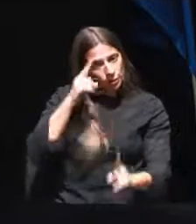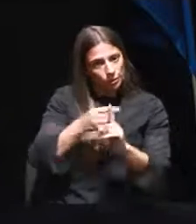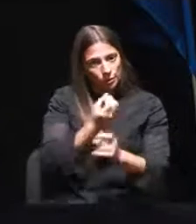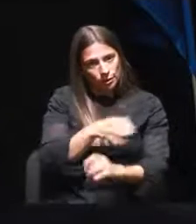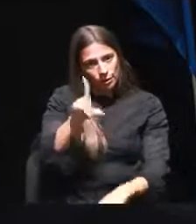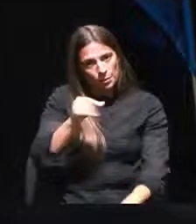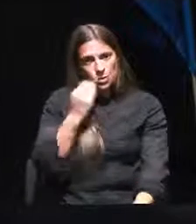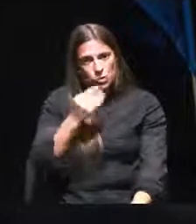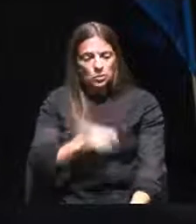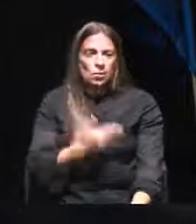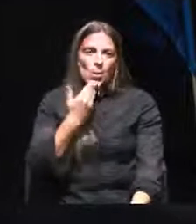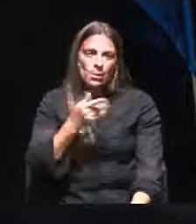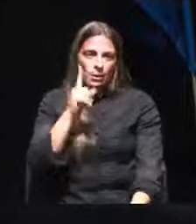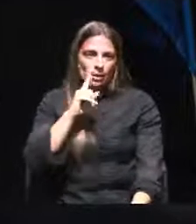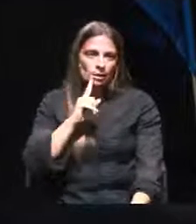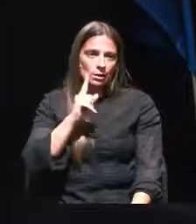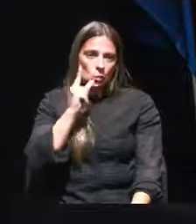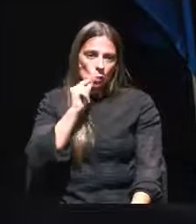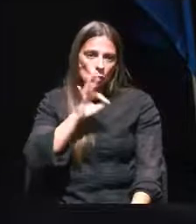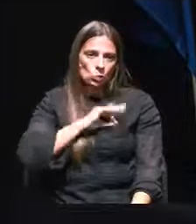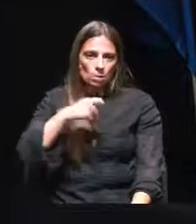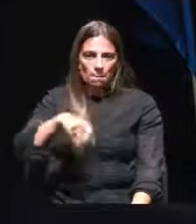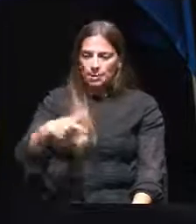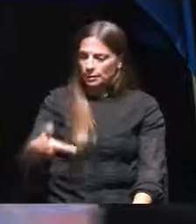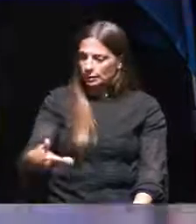Muito obrigado, Senhora Presidente, que não está. O Senhor Presidente tem exercício. Muito obrigada, Senhor.